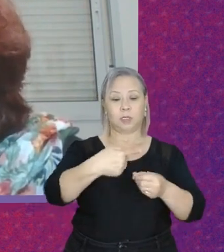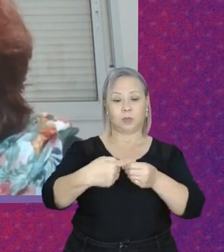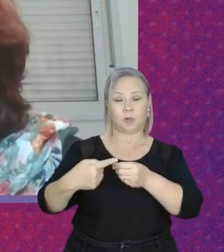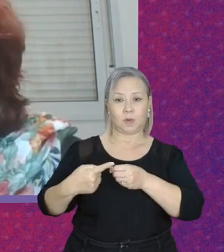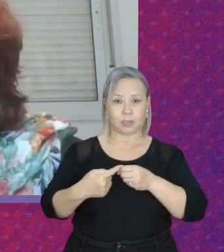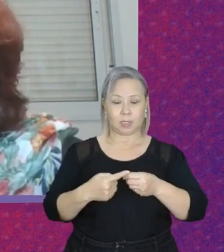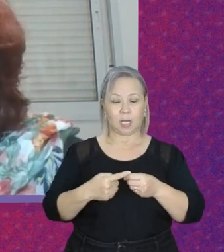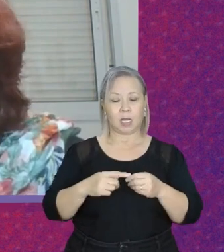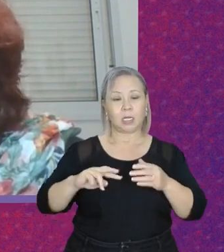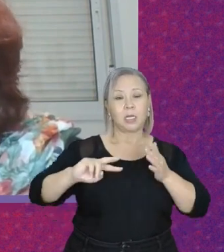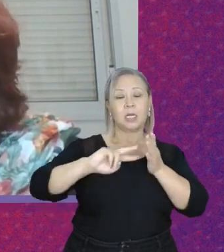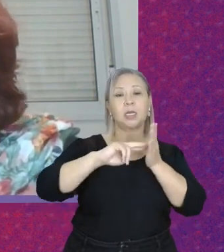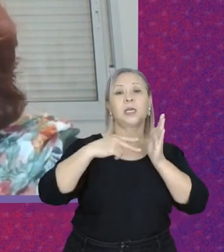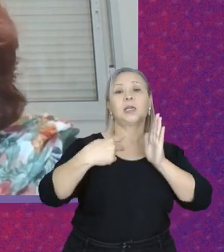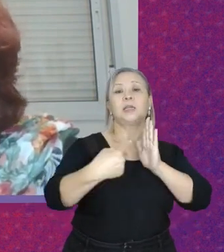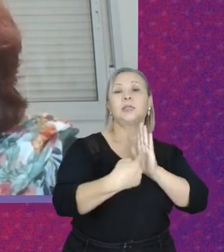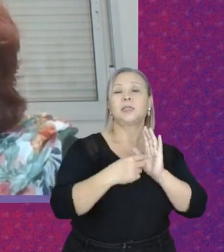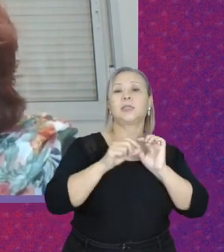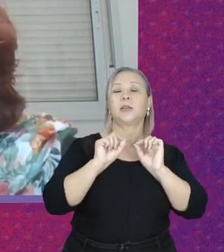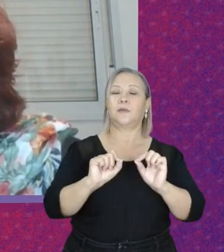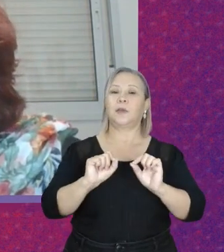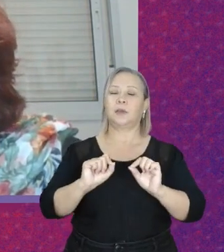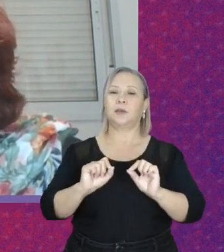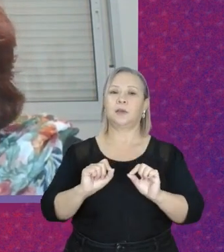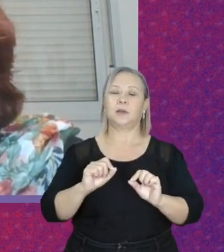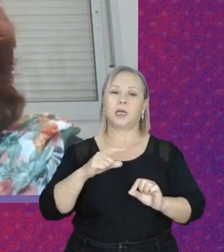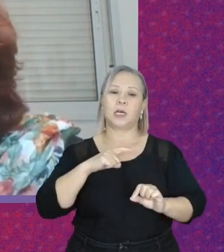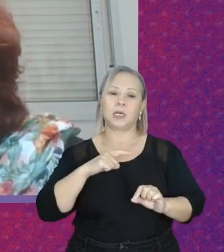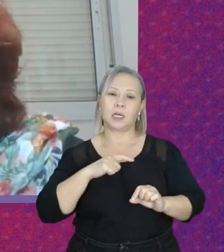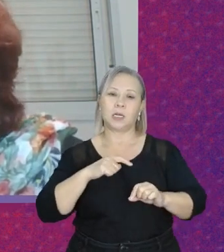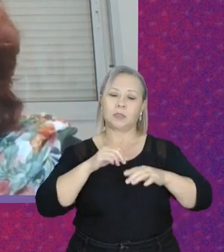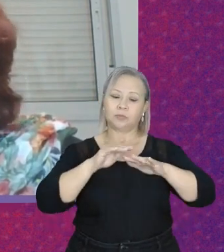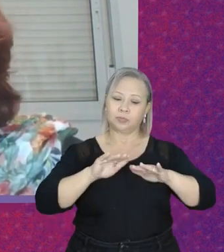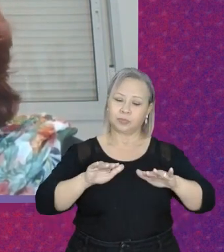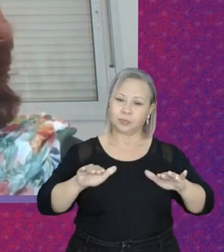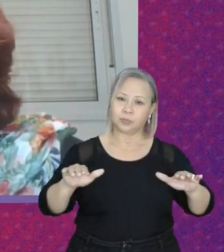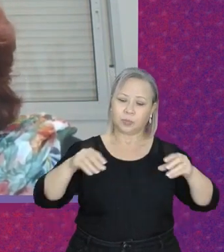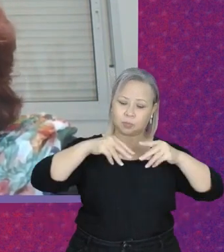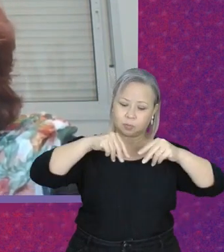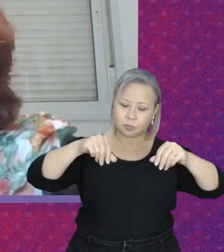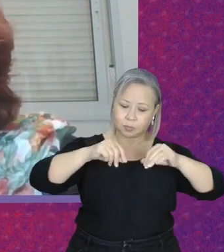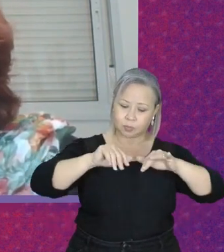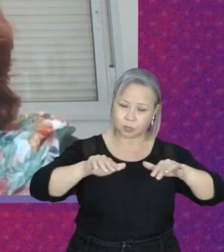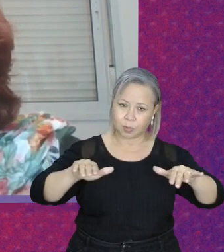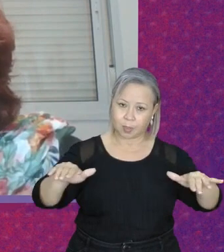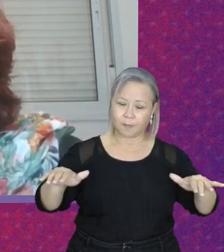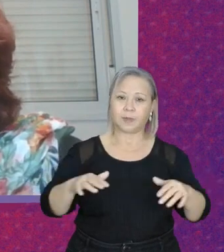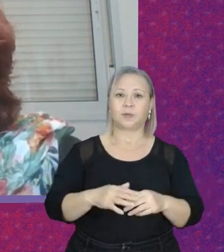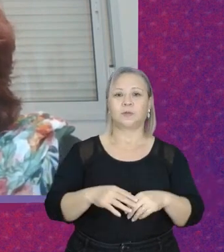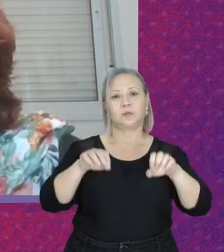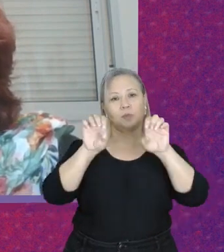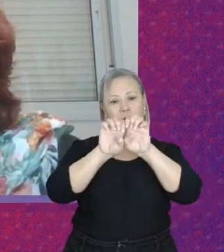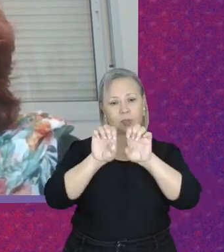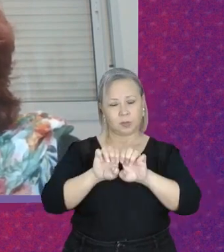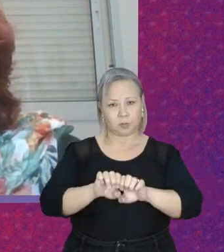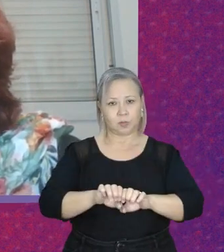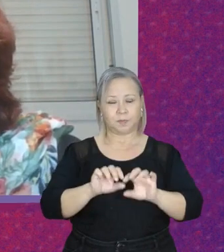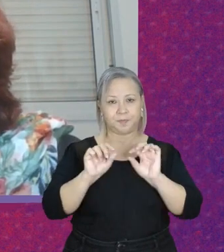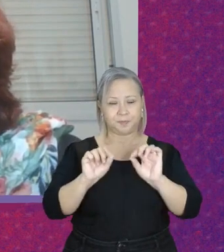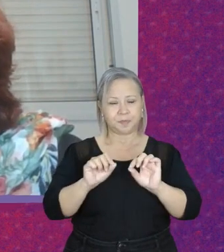o que significa ter serviço, ter infraestrutura, e nós ainda estamos distantes de que isso